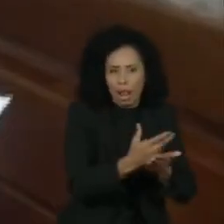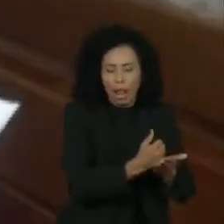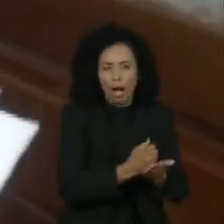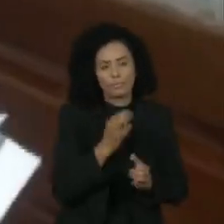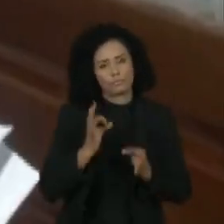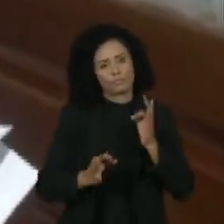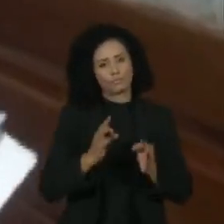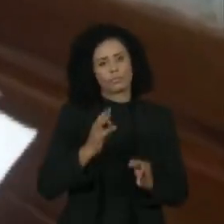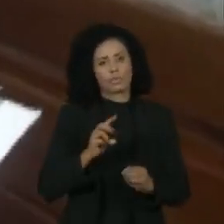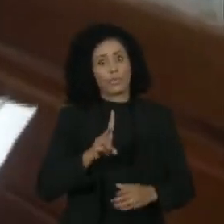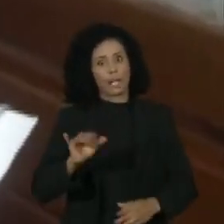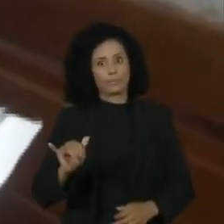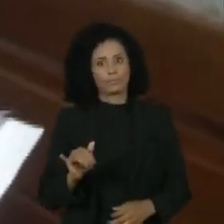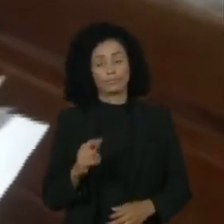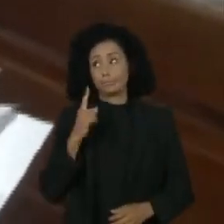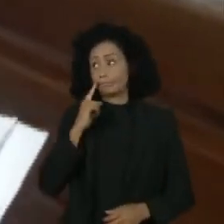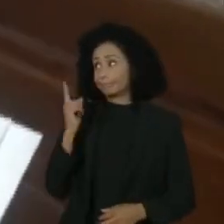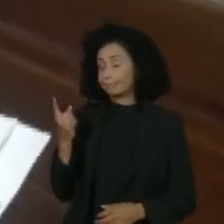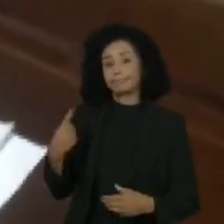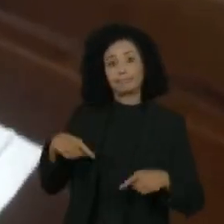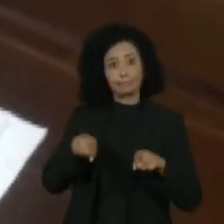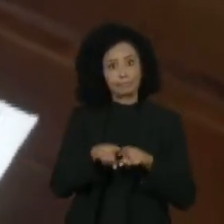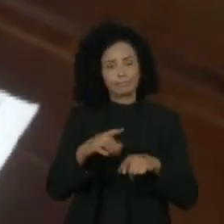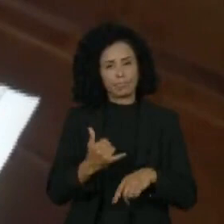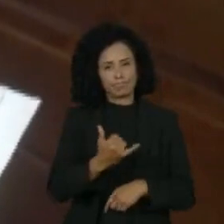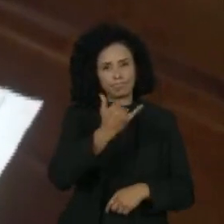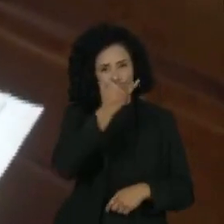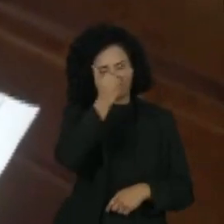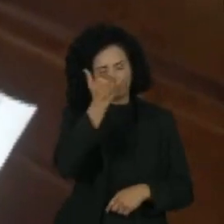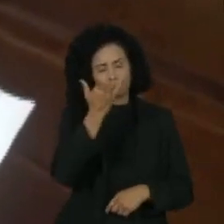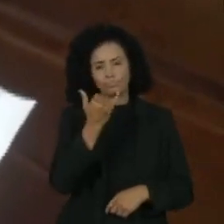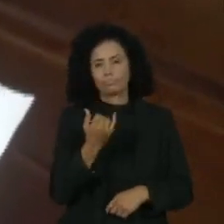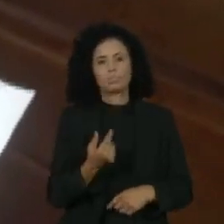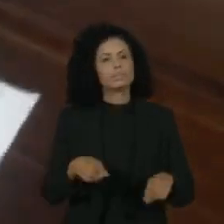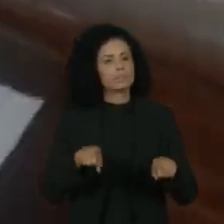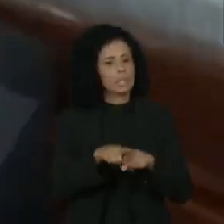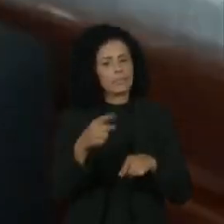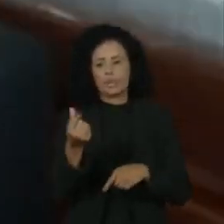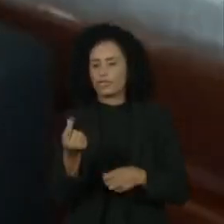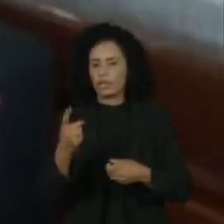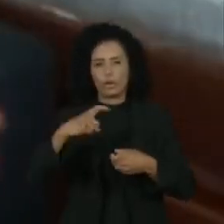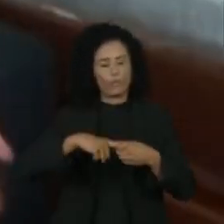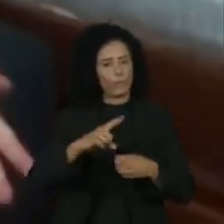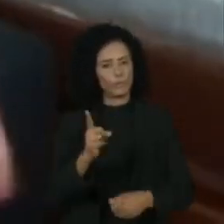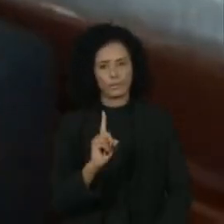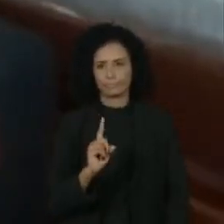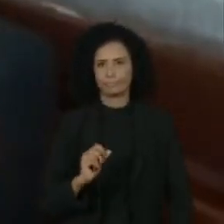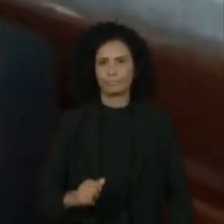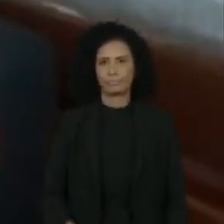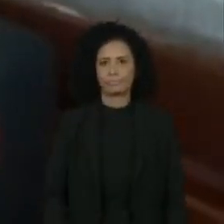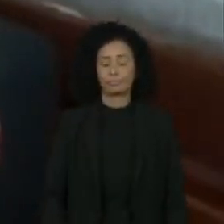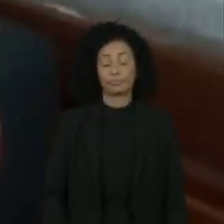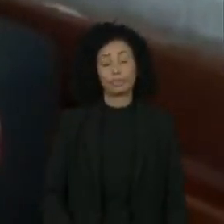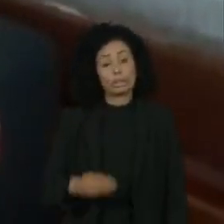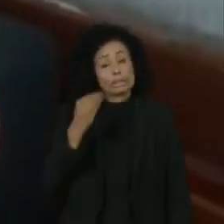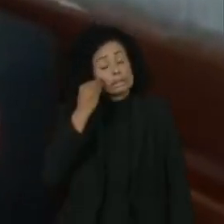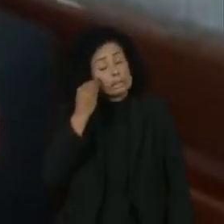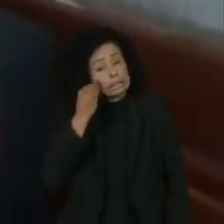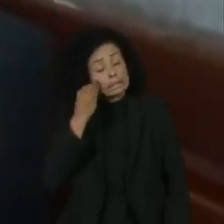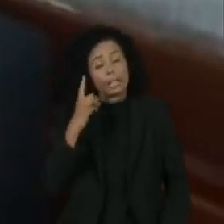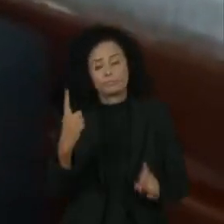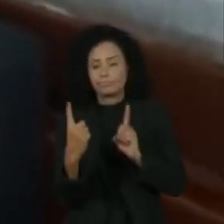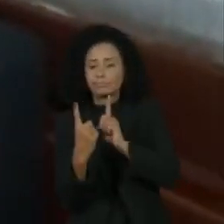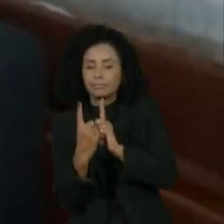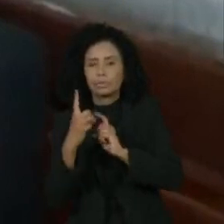Dona Maria é outra vítima do golpe e também não conseguiu reaver o dinheiro. Agora eu pus na mão do advogado para ver